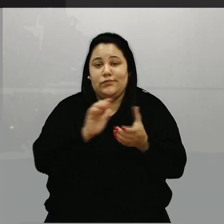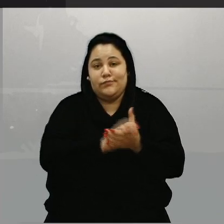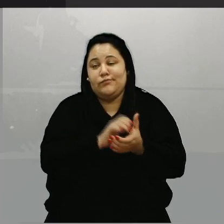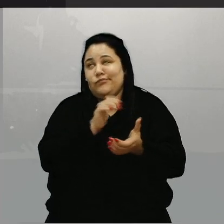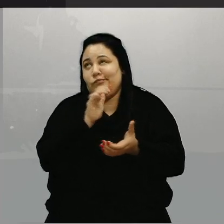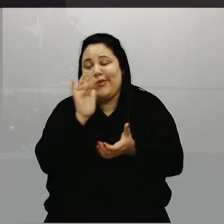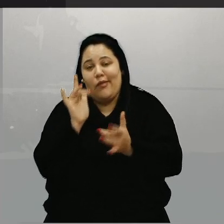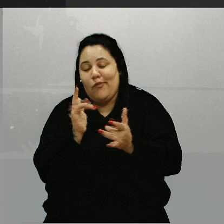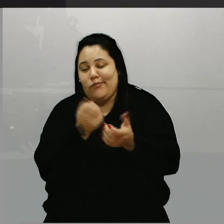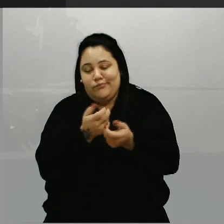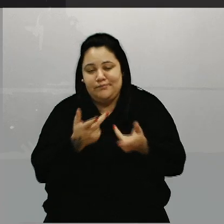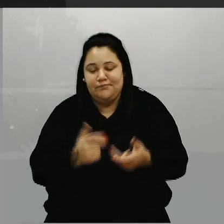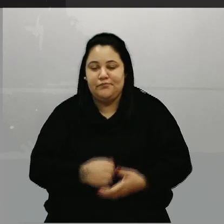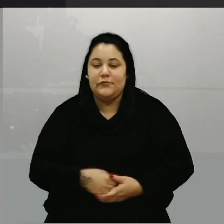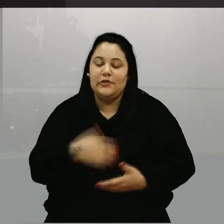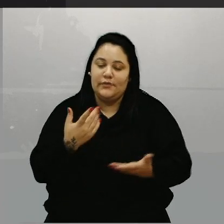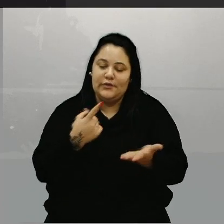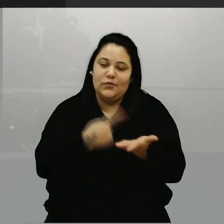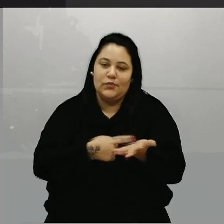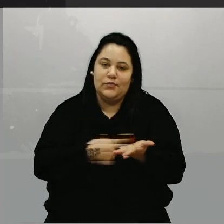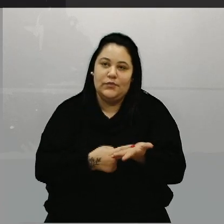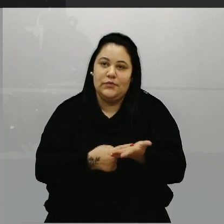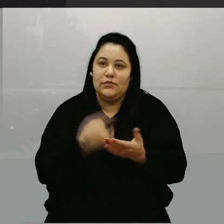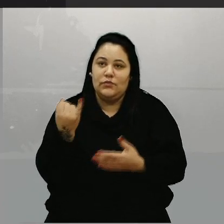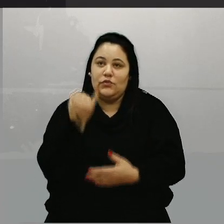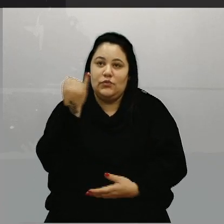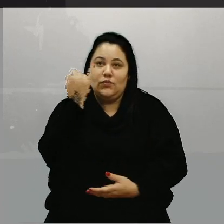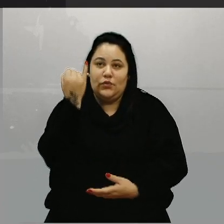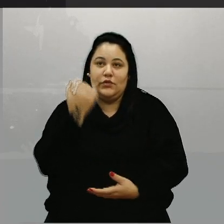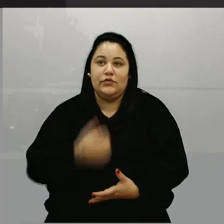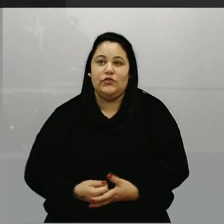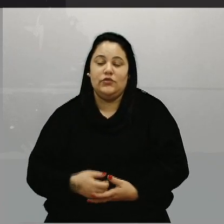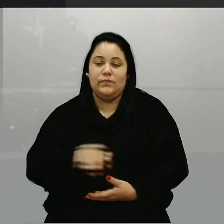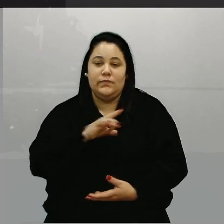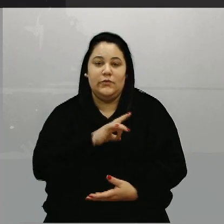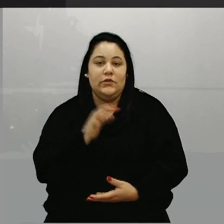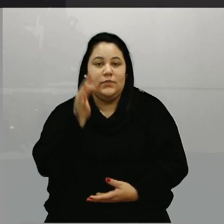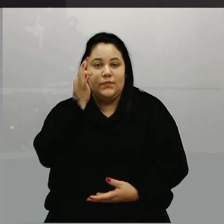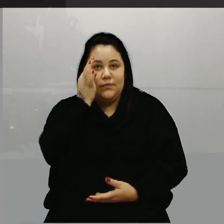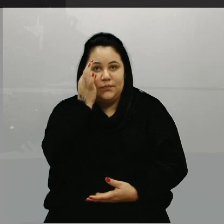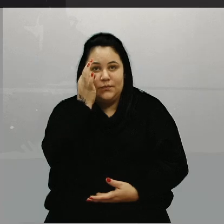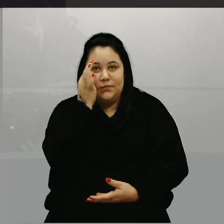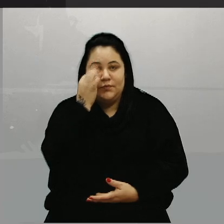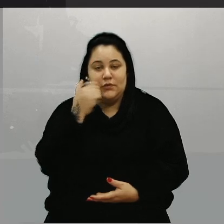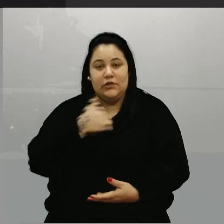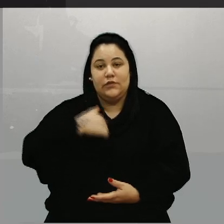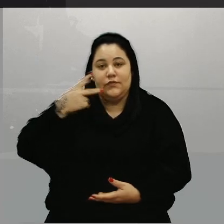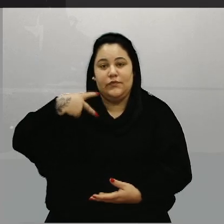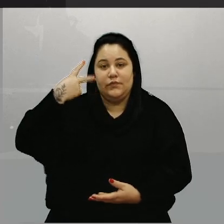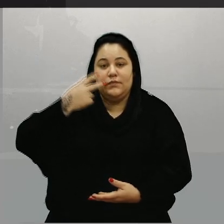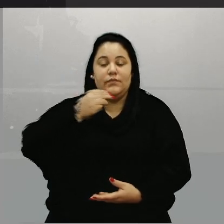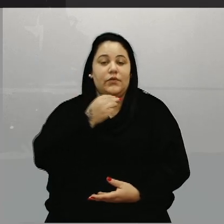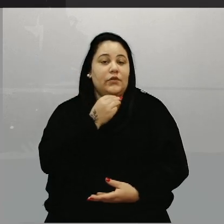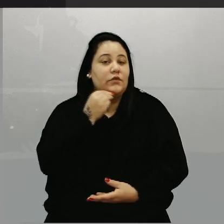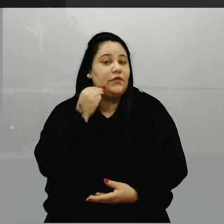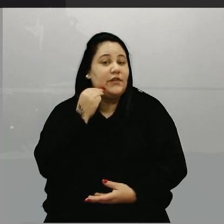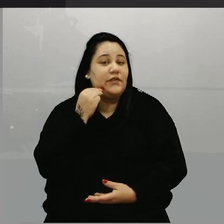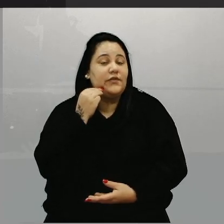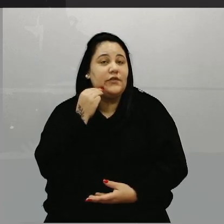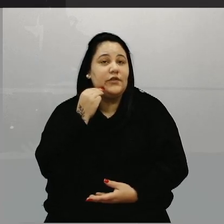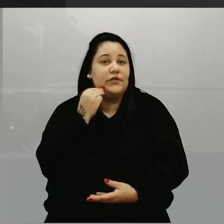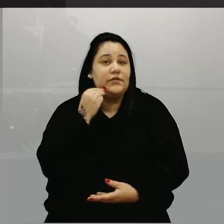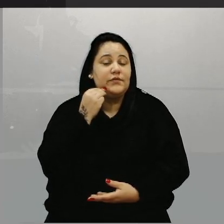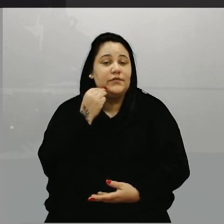essa agenda foi muito propositiva. Estivemos presentes, eu, a vereadora Marisol Santos, nossa vice-prefeita